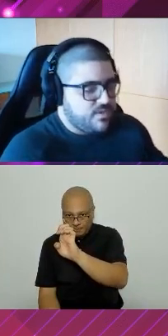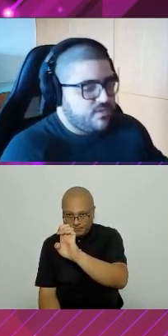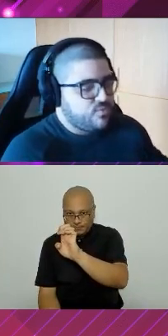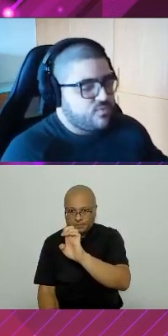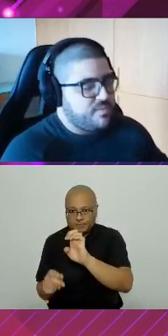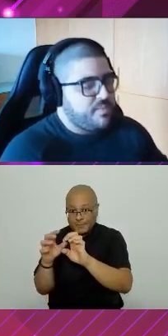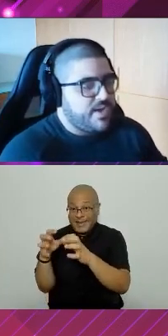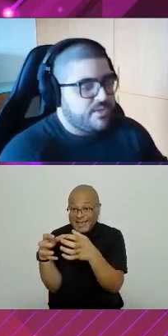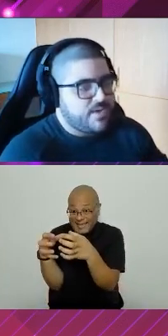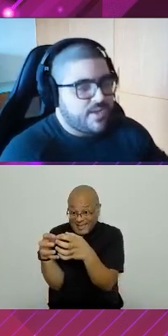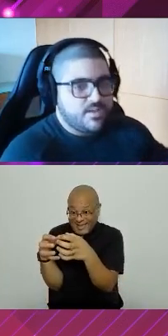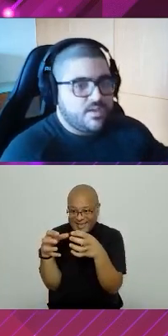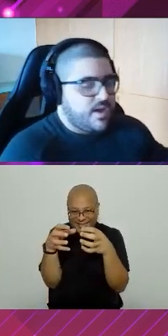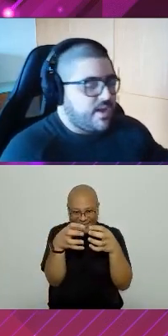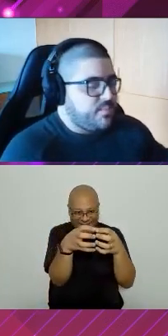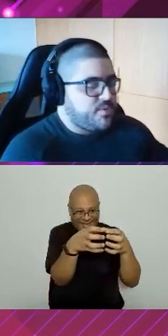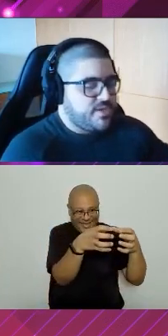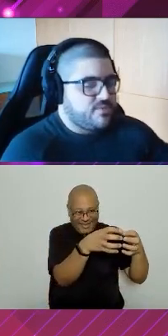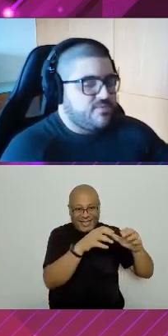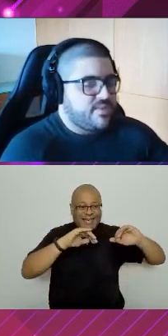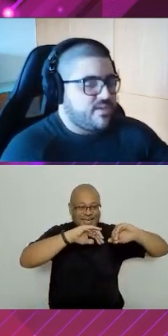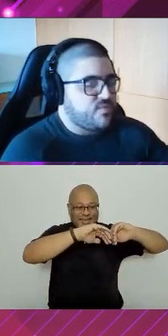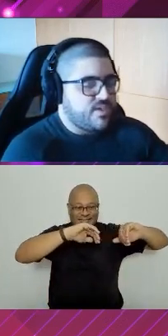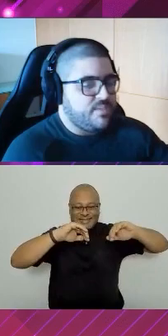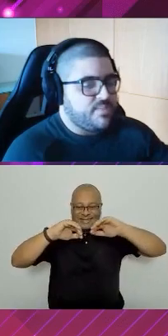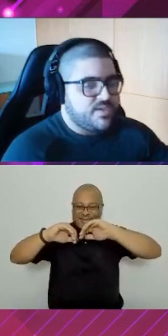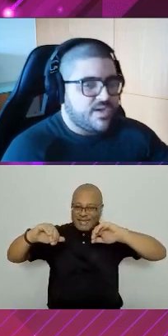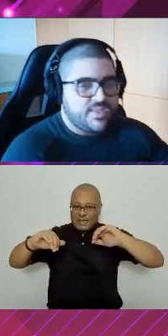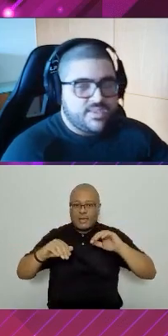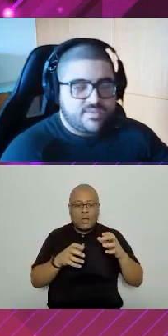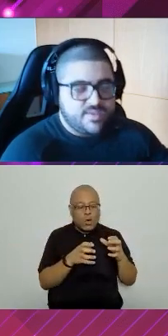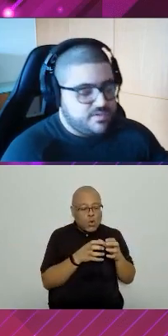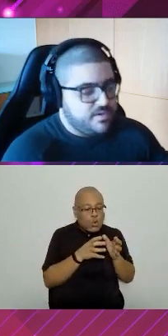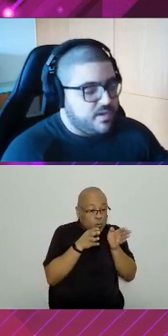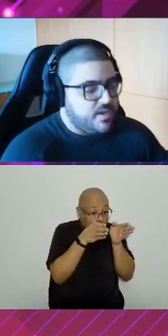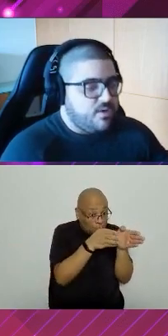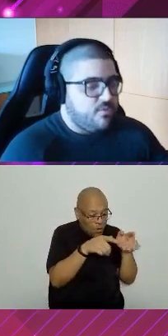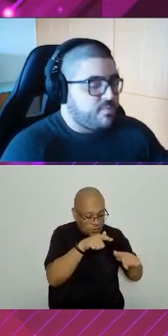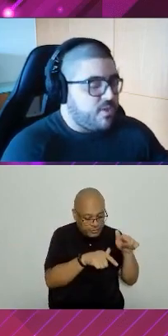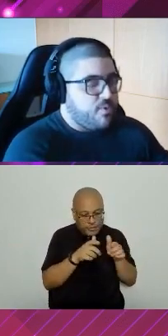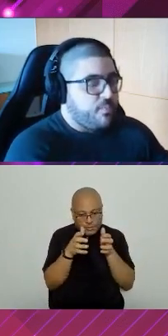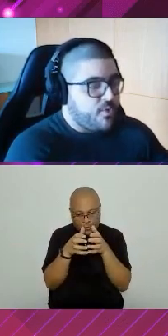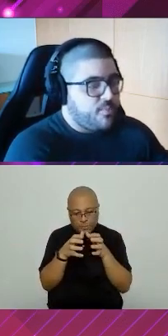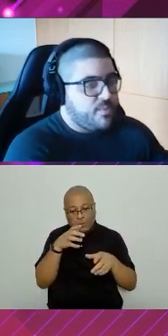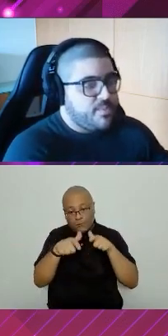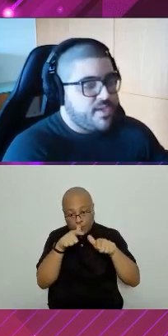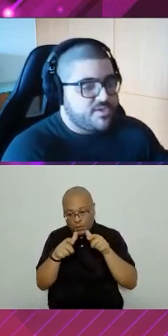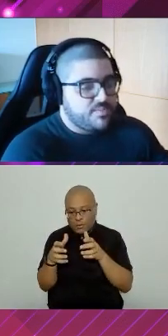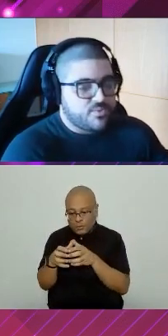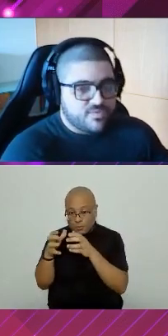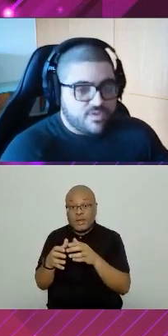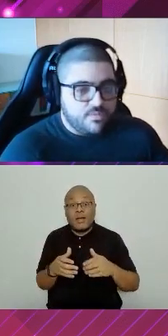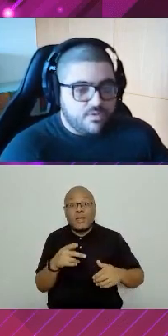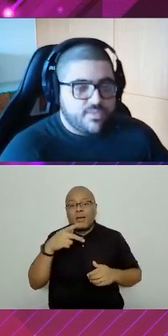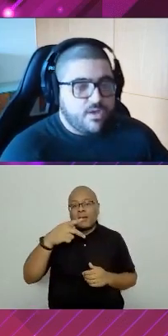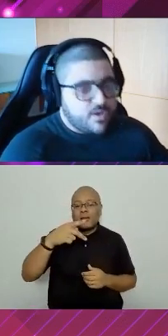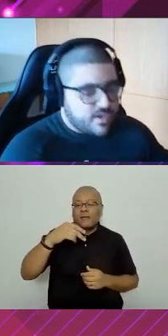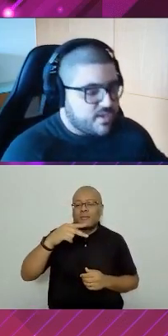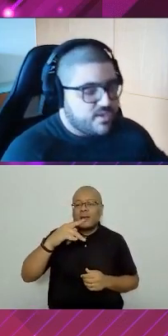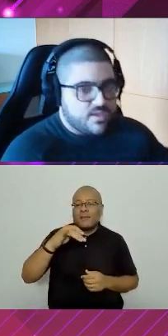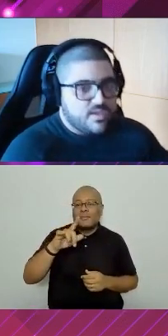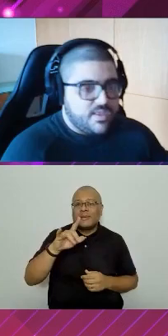consigo ter tudo separado, cada projeto vai ter a sua equipe dedicada e etc. Eu tenho o meu próprio ambiente de produção.